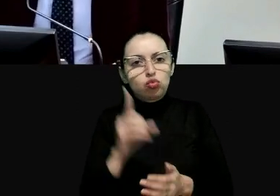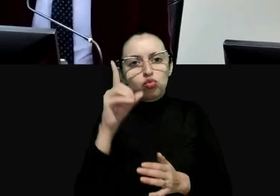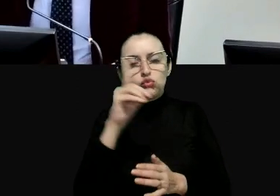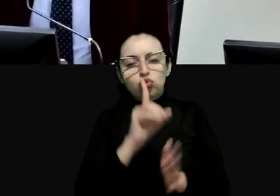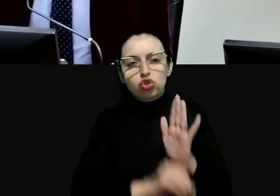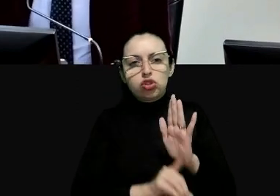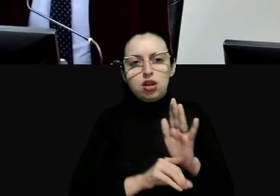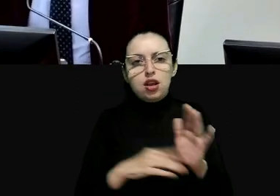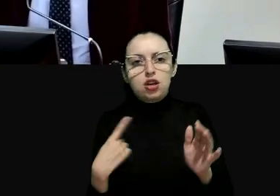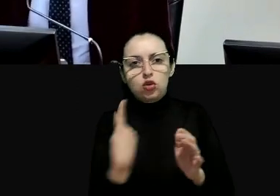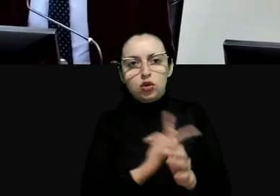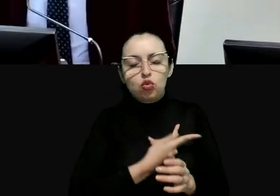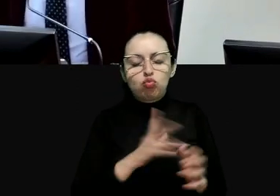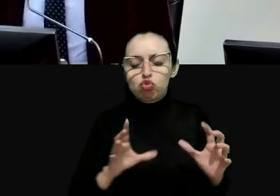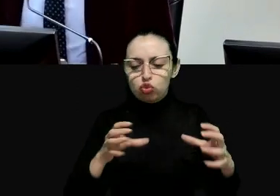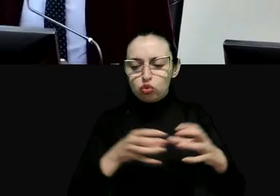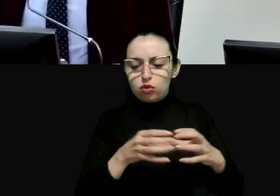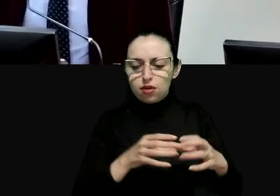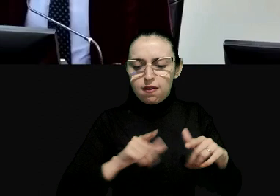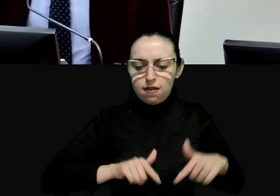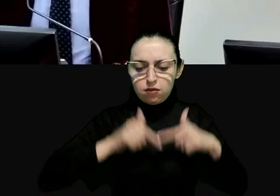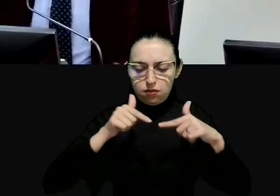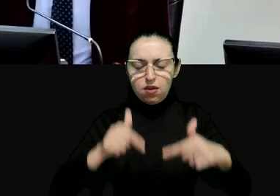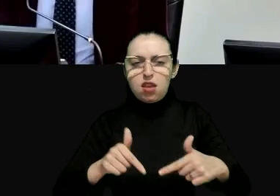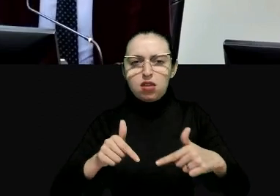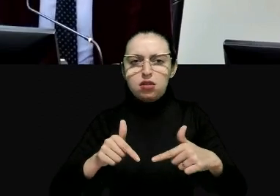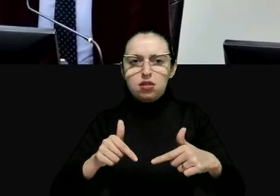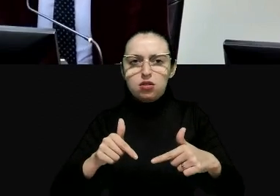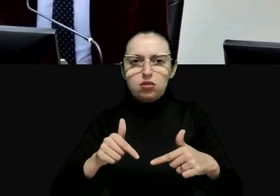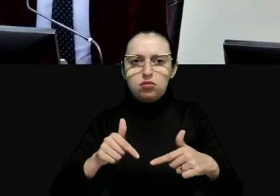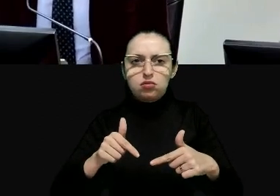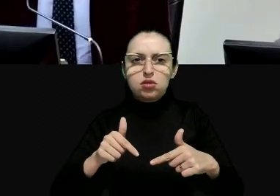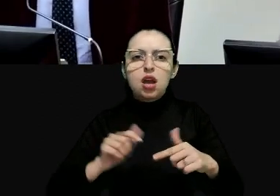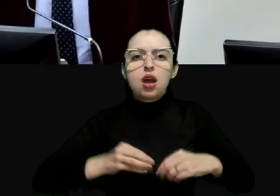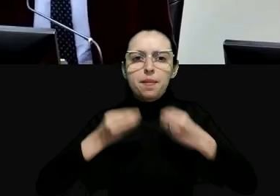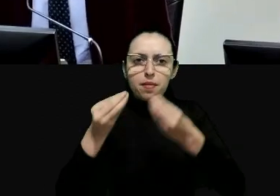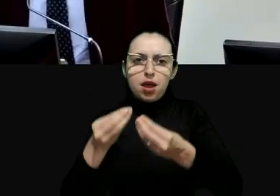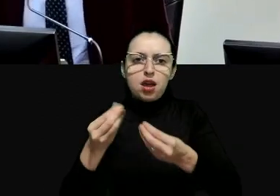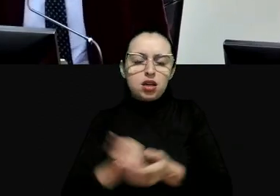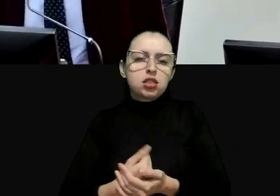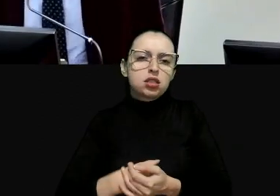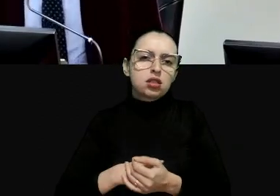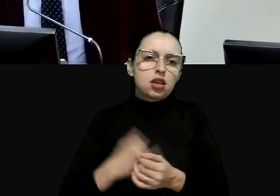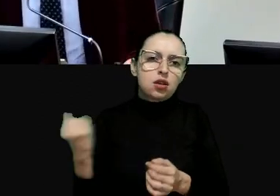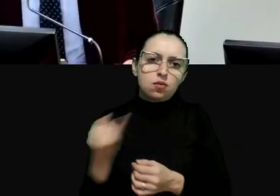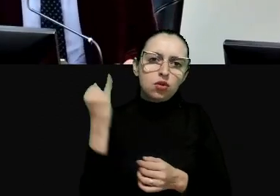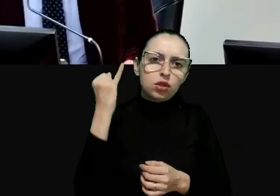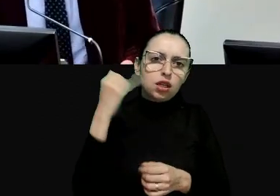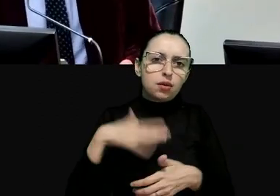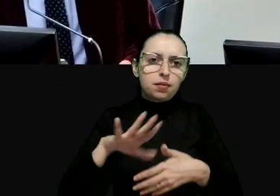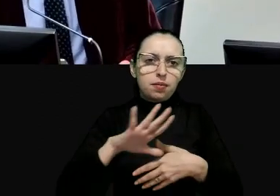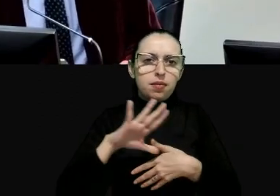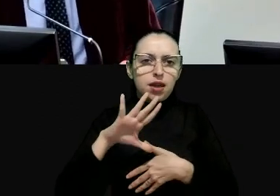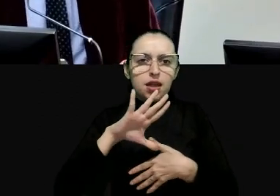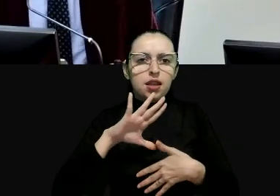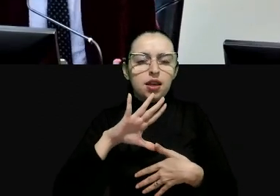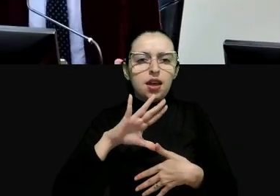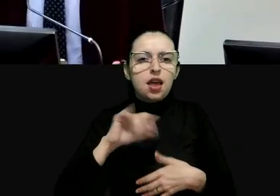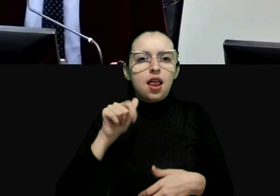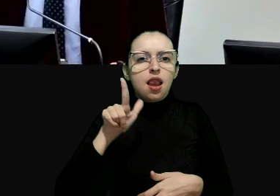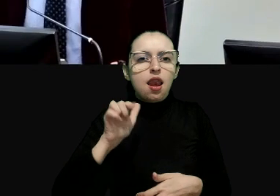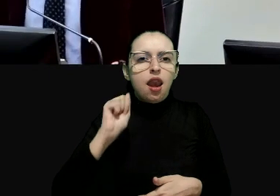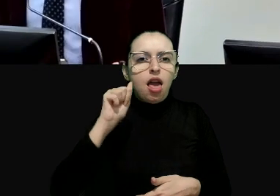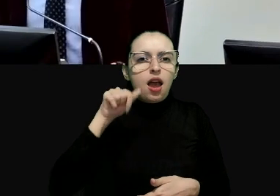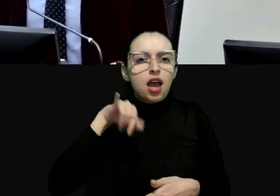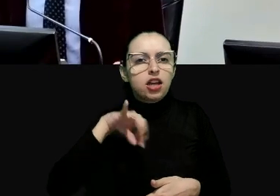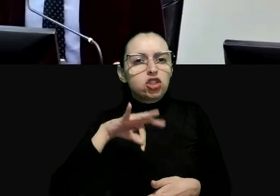enfrentam a Pinochet se basam nos direitos humanos e isso é um passo importante na América Latina porque antes